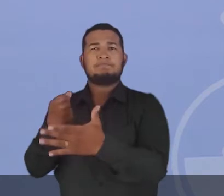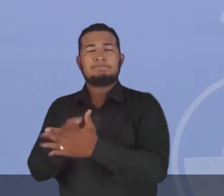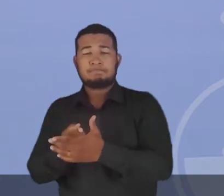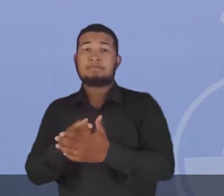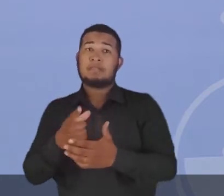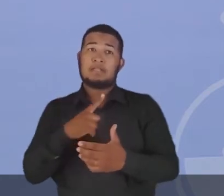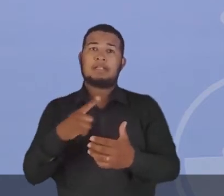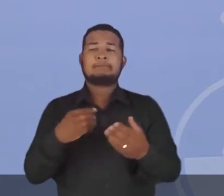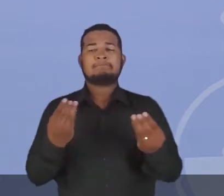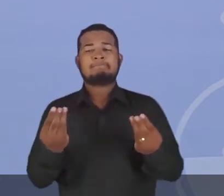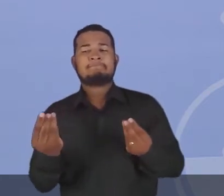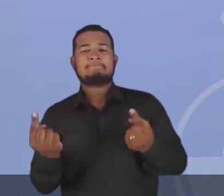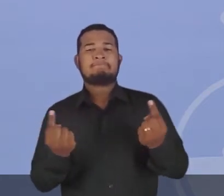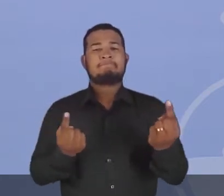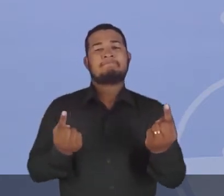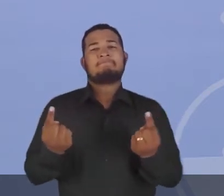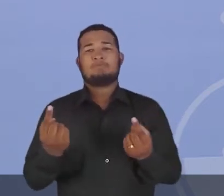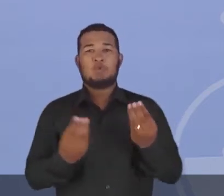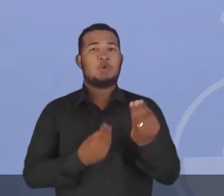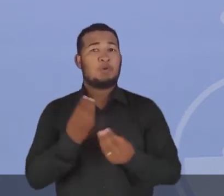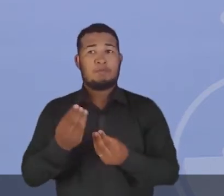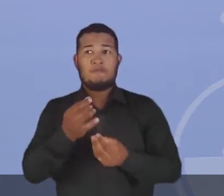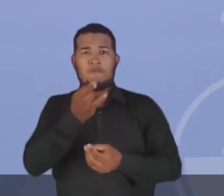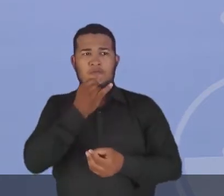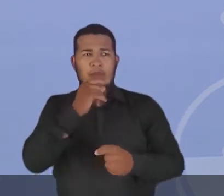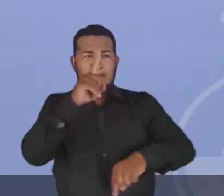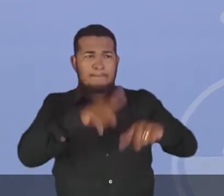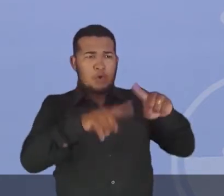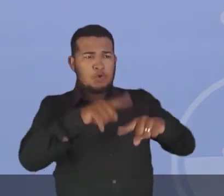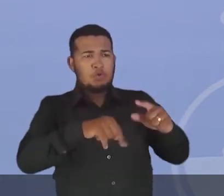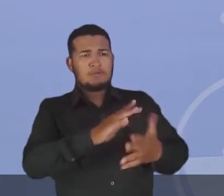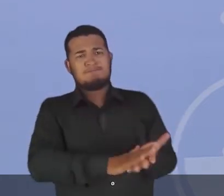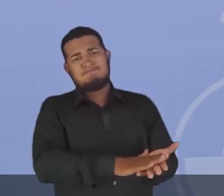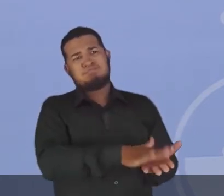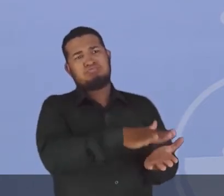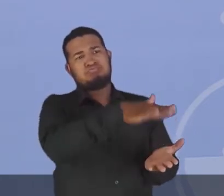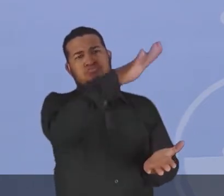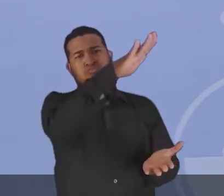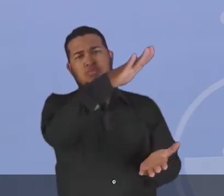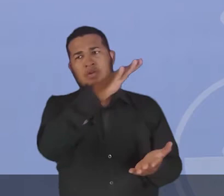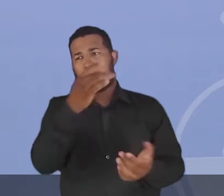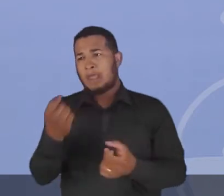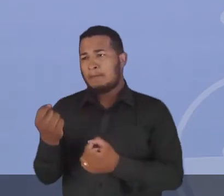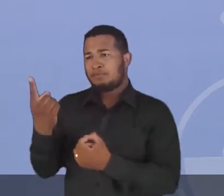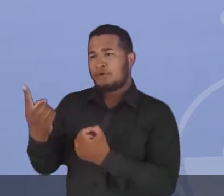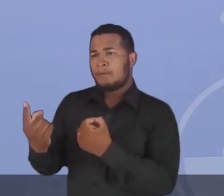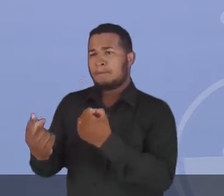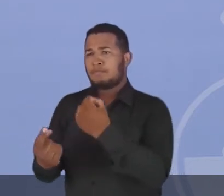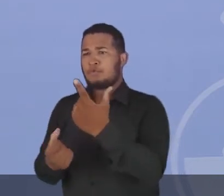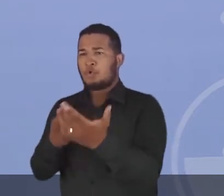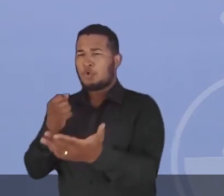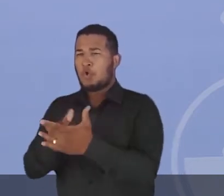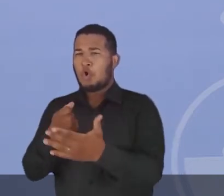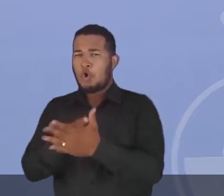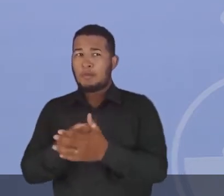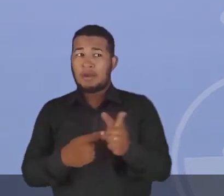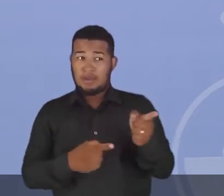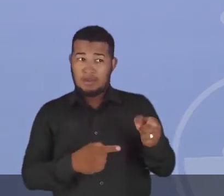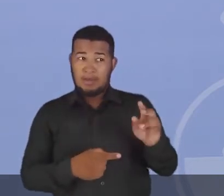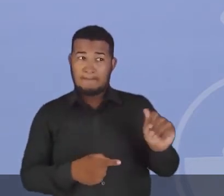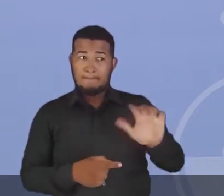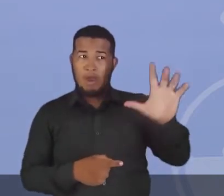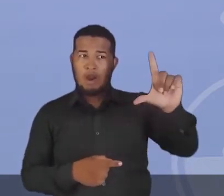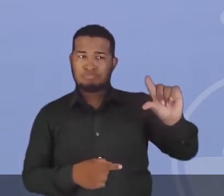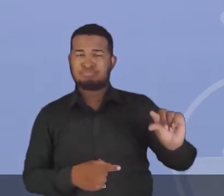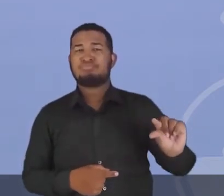uma questão de jogo, da balança. Eu tenho muito produto, eu tenho pouco consumidor, o preço cai. Se eu tenho